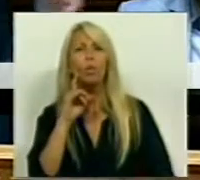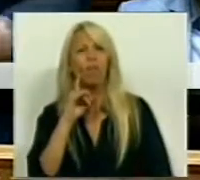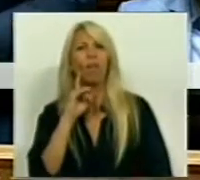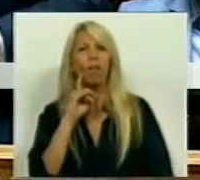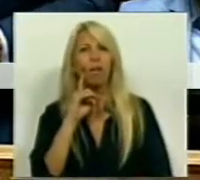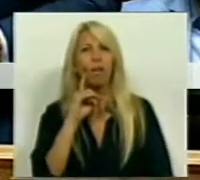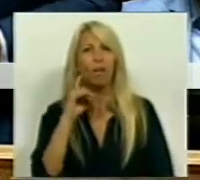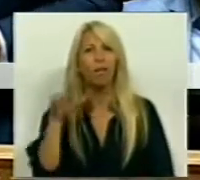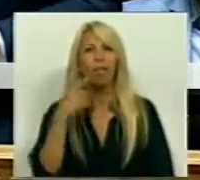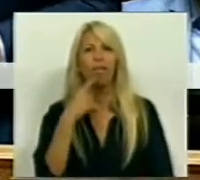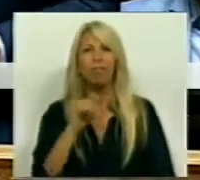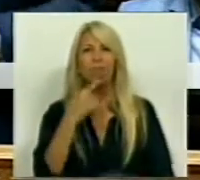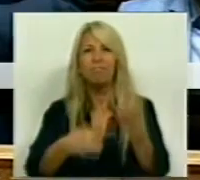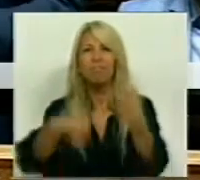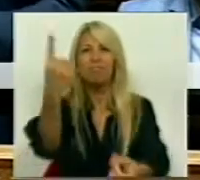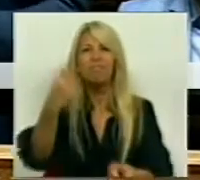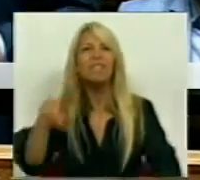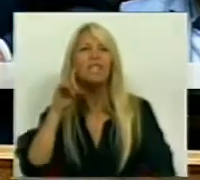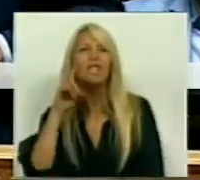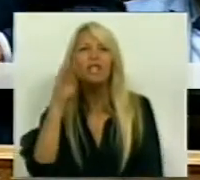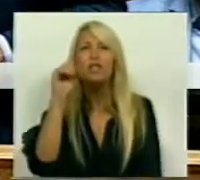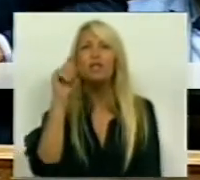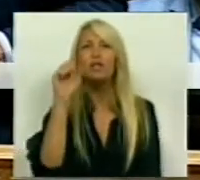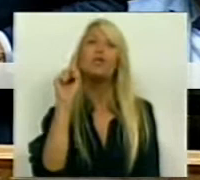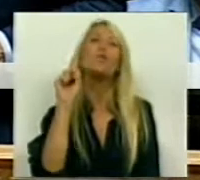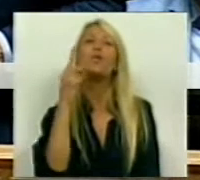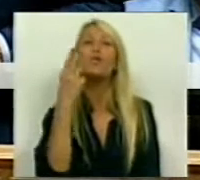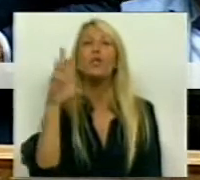seguro. Mas, de qualquer forma,